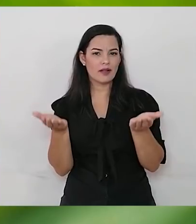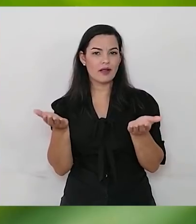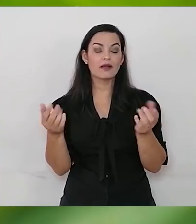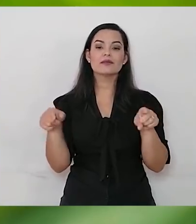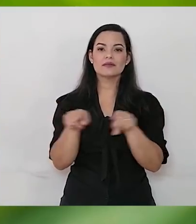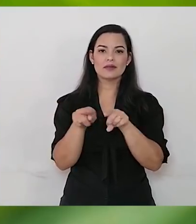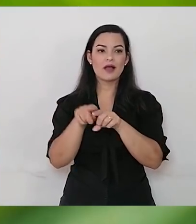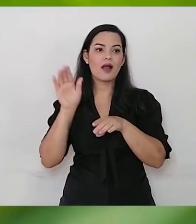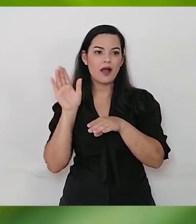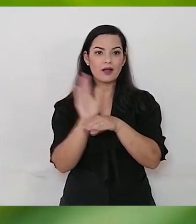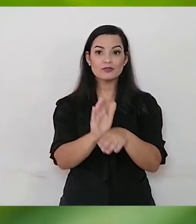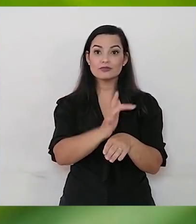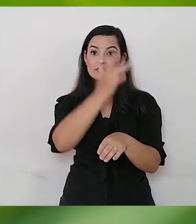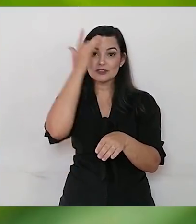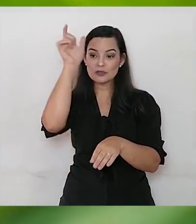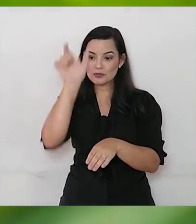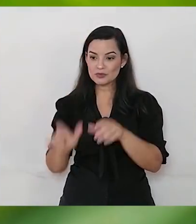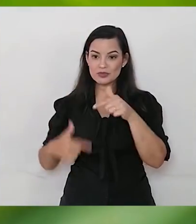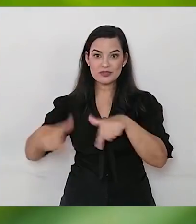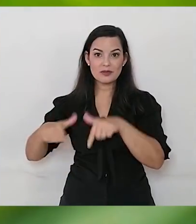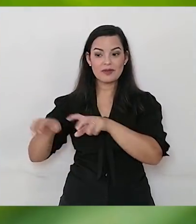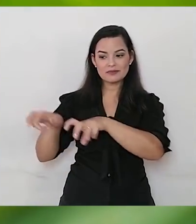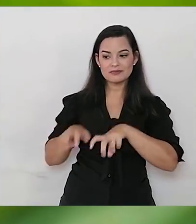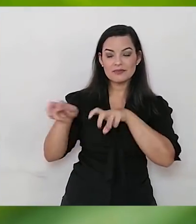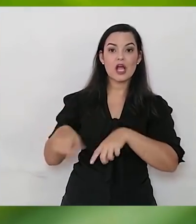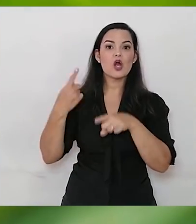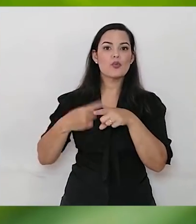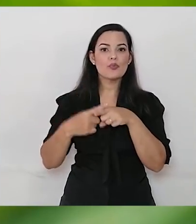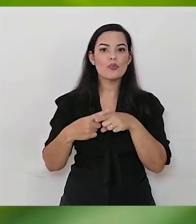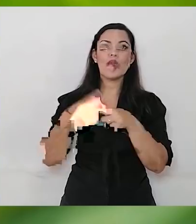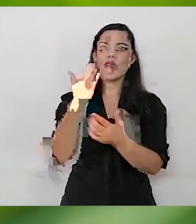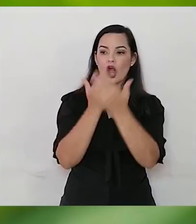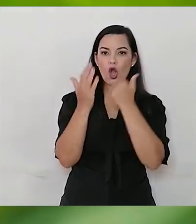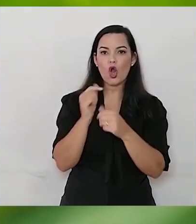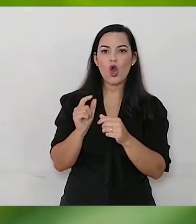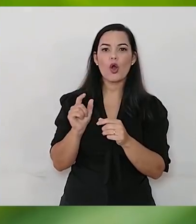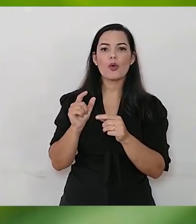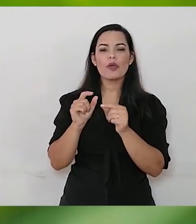aliadas dos produtores, pois comem os fogões que devoram as lavouras.